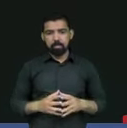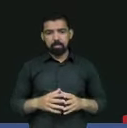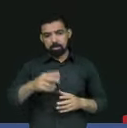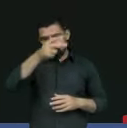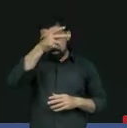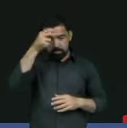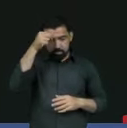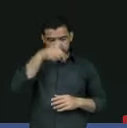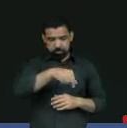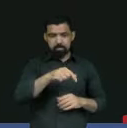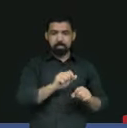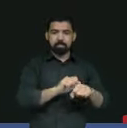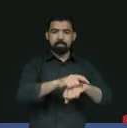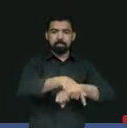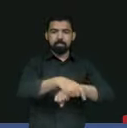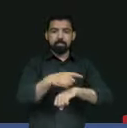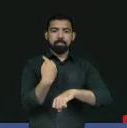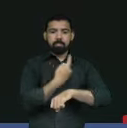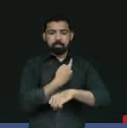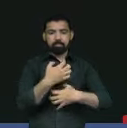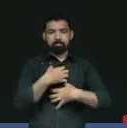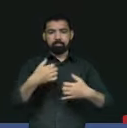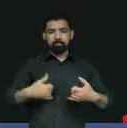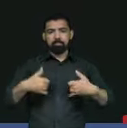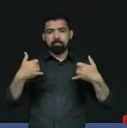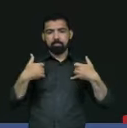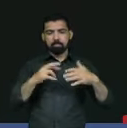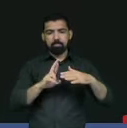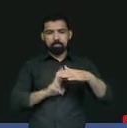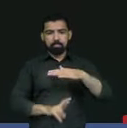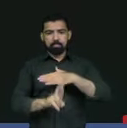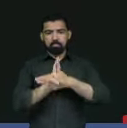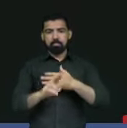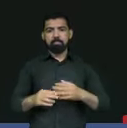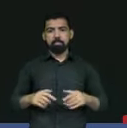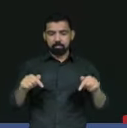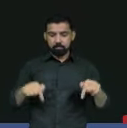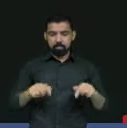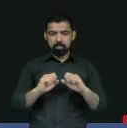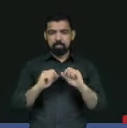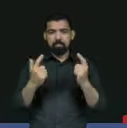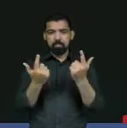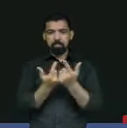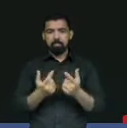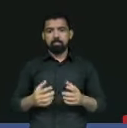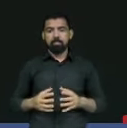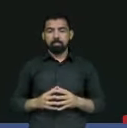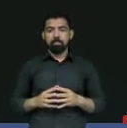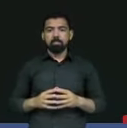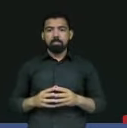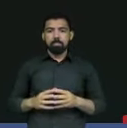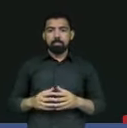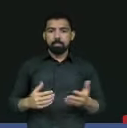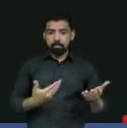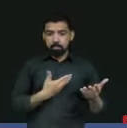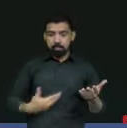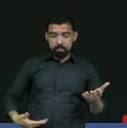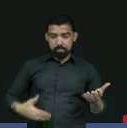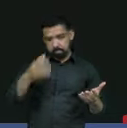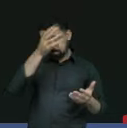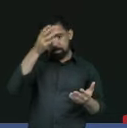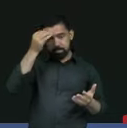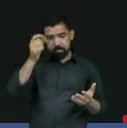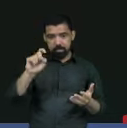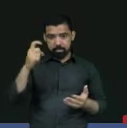a gente tem muita honra, muito orgulho de representar aqui na Assembleia, onde o ex-governador